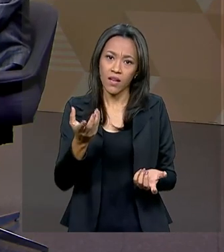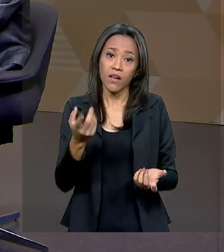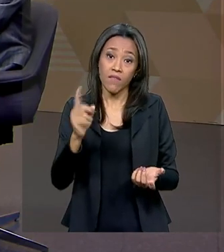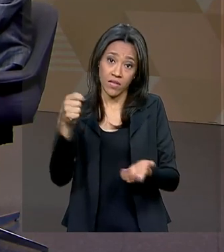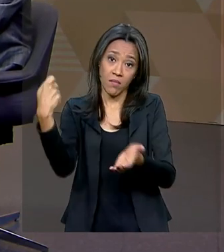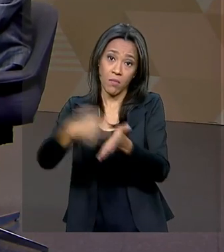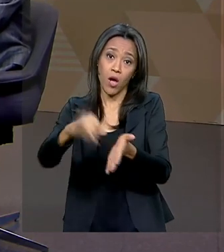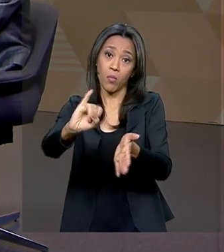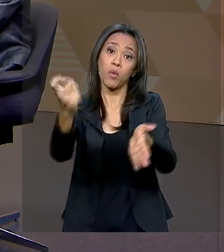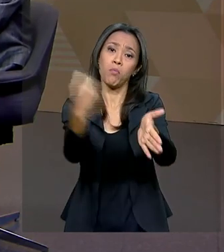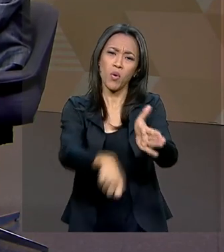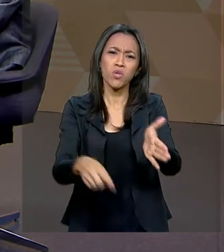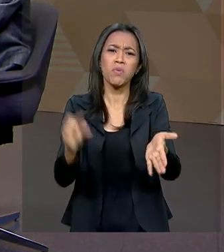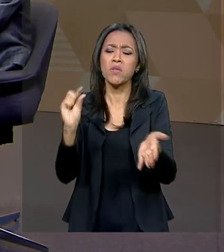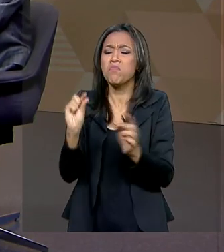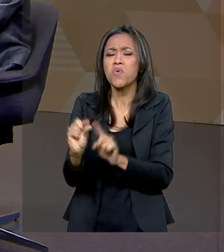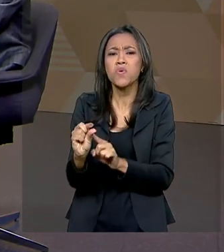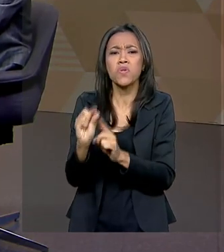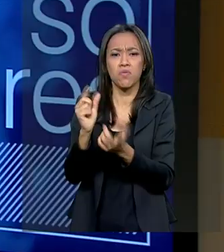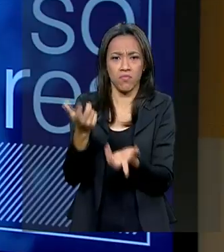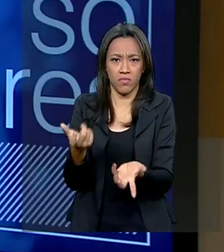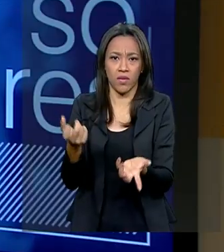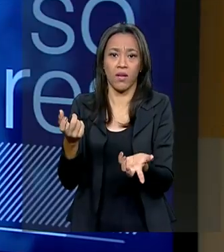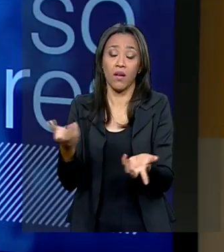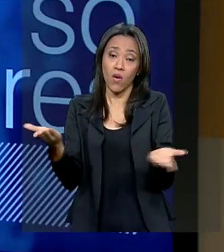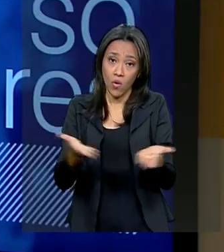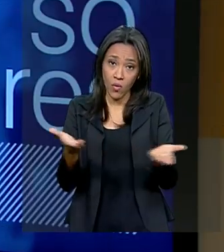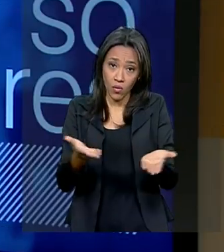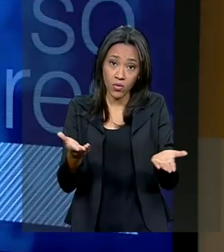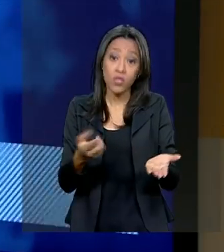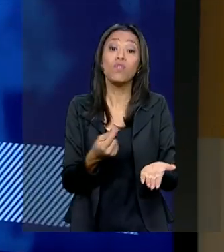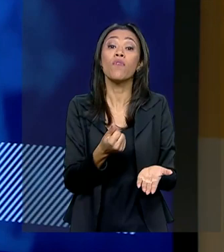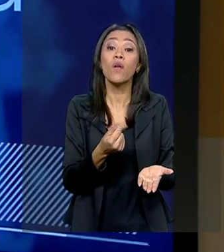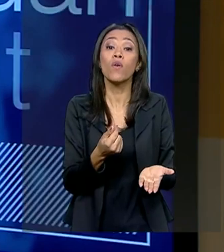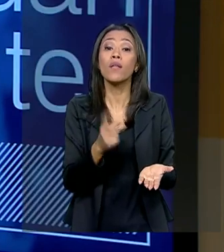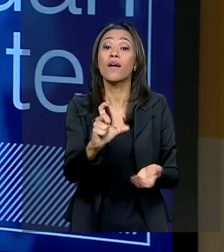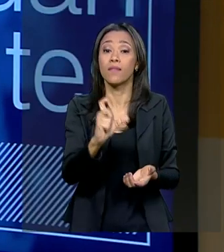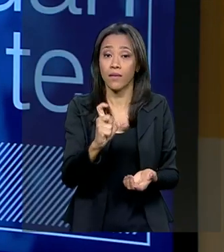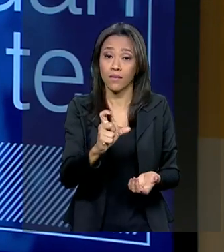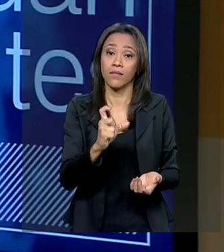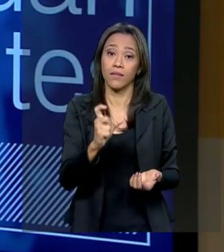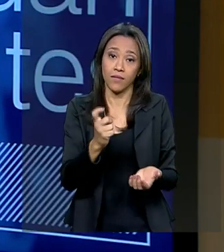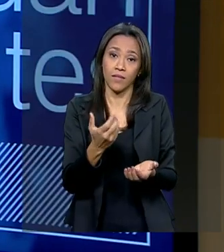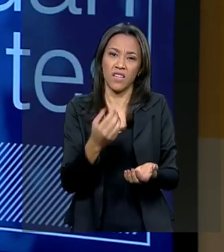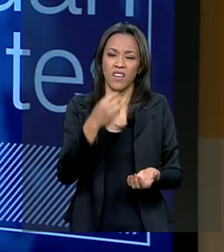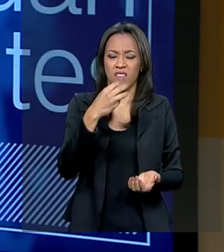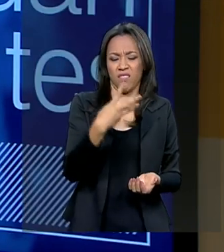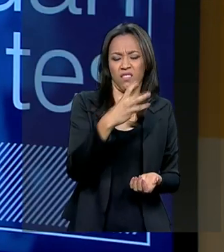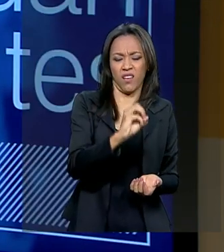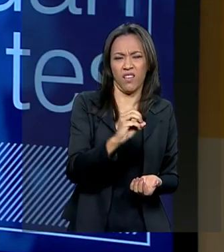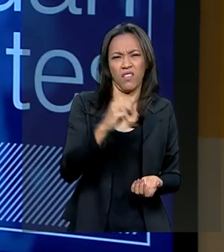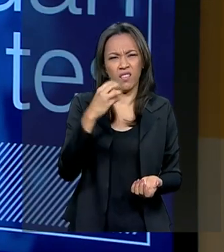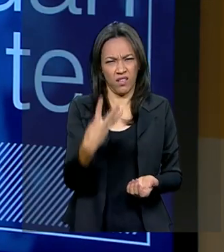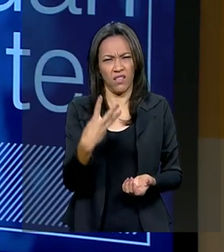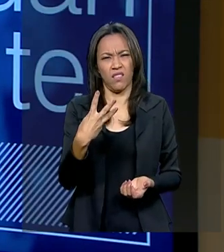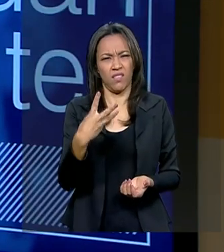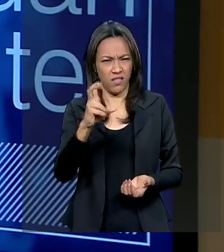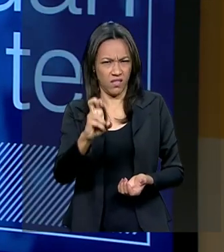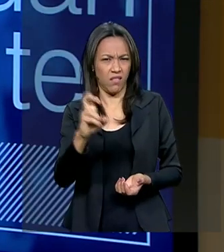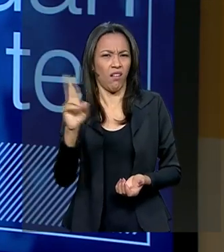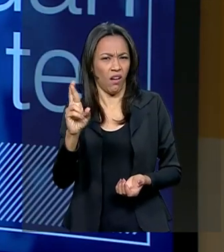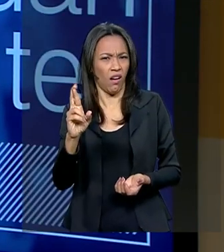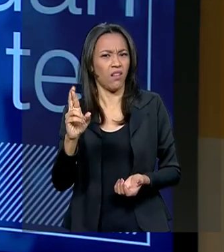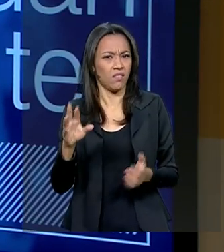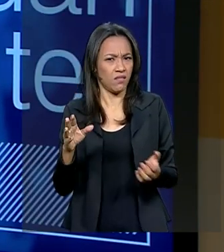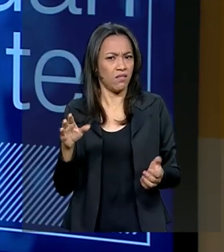imposto de todos nós, mas é um custo irrisório. E hoje a carteirinha custa 30, 35 reais. Até em alguns casos mais.